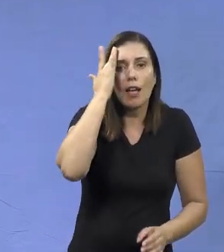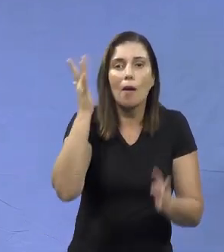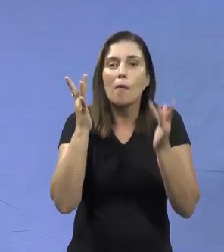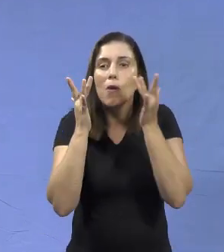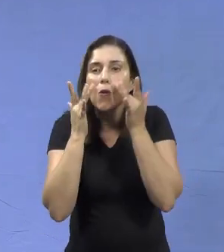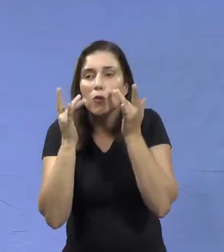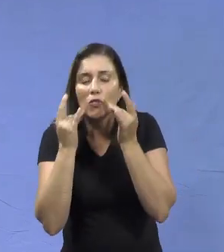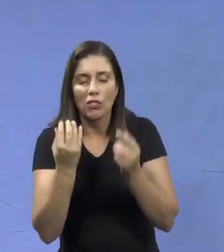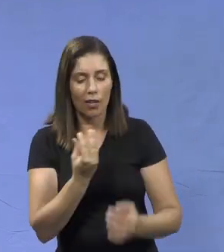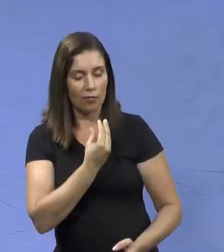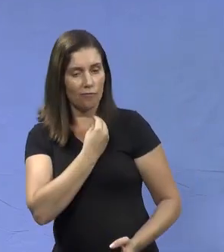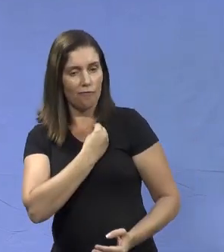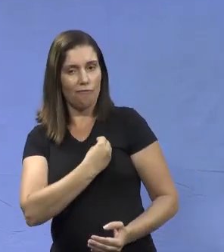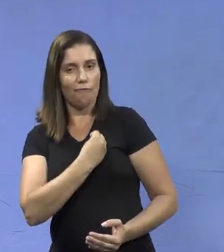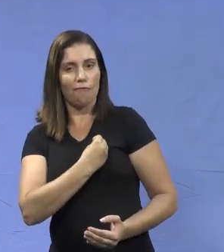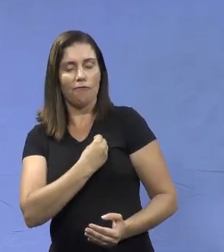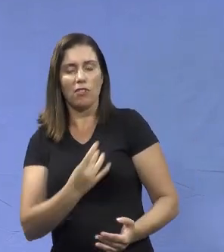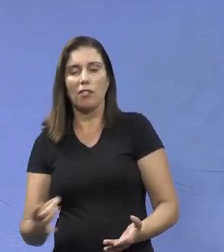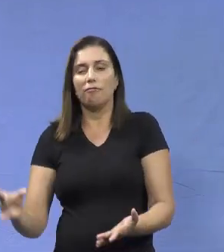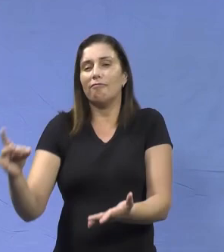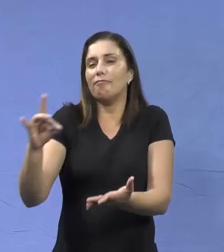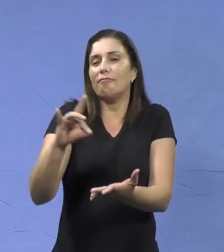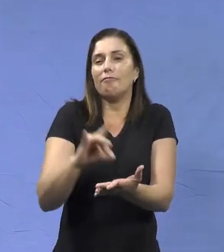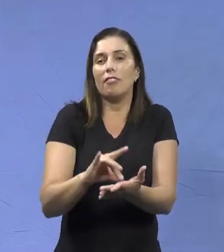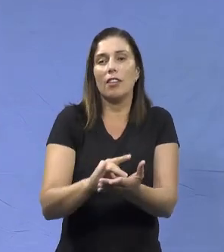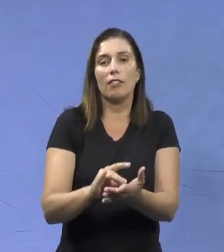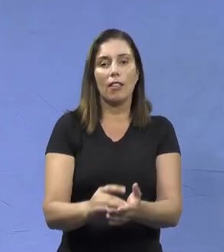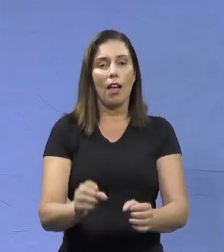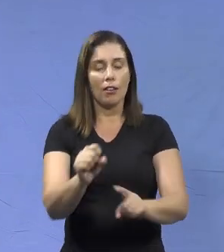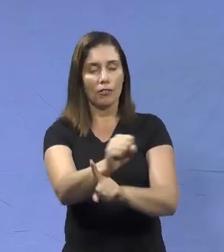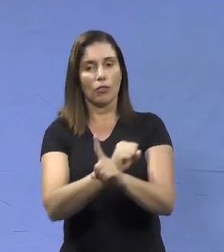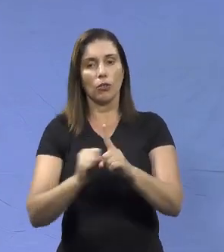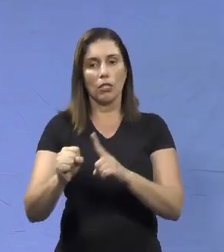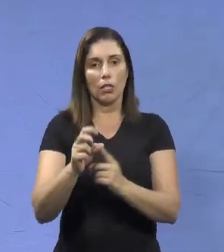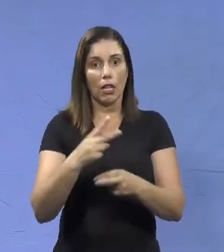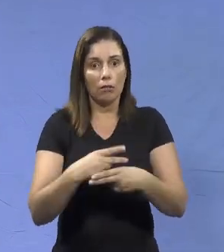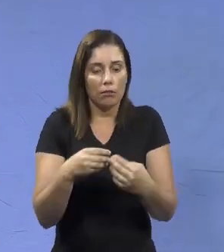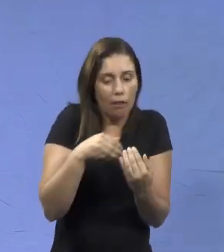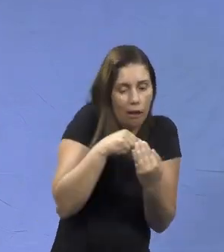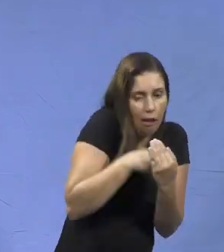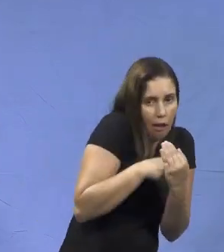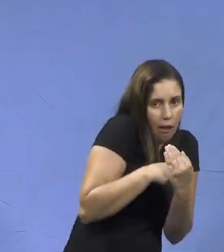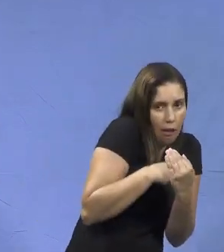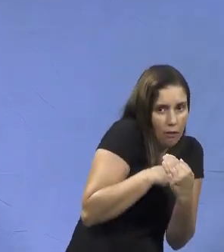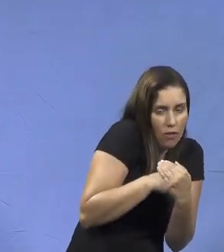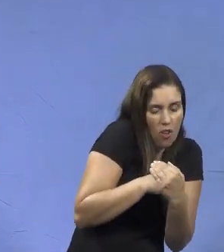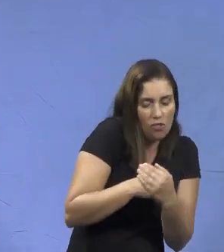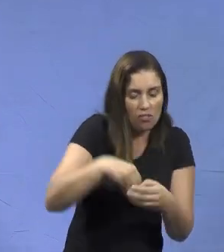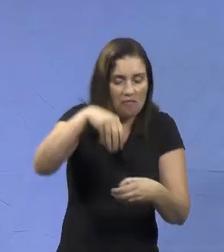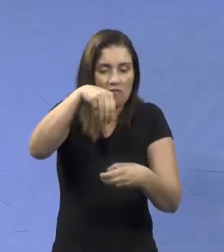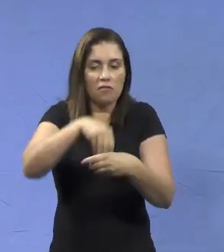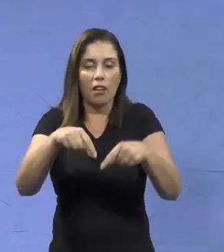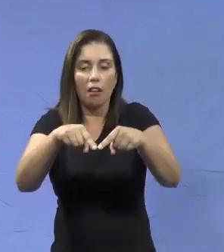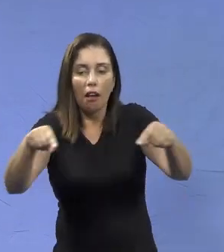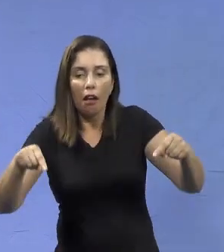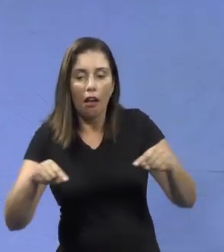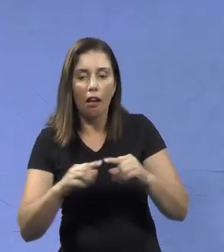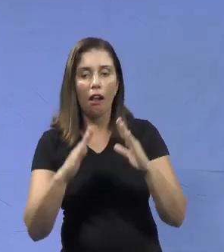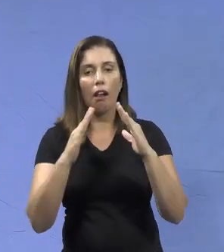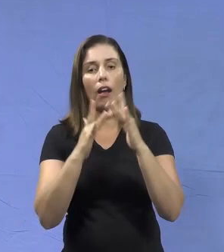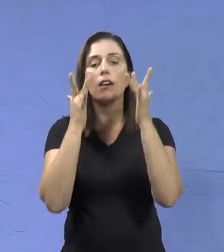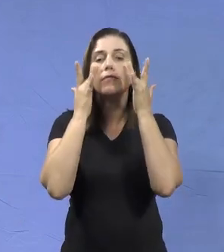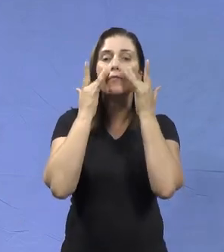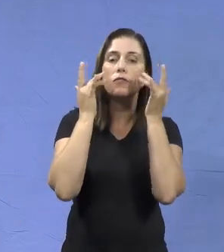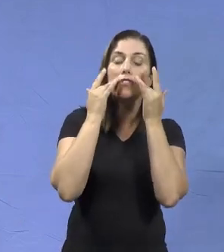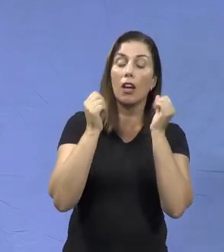presença viva na sociedade. Ele não é algo que é para estar escondido dentro de instituições que são chamadas